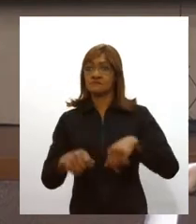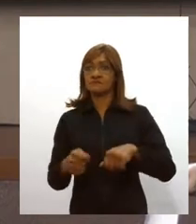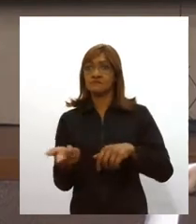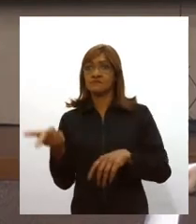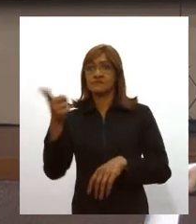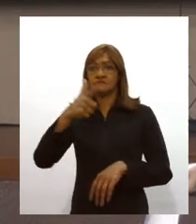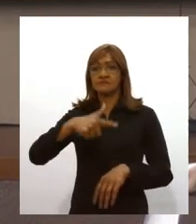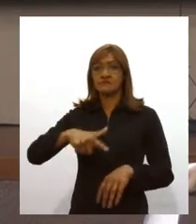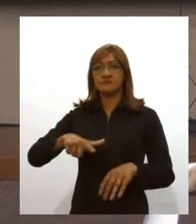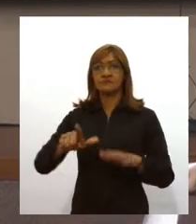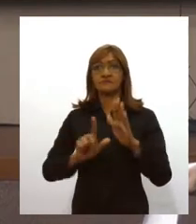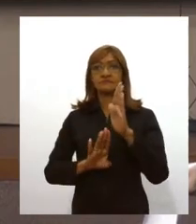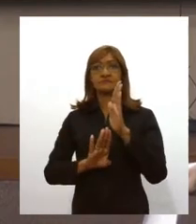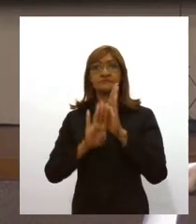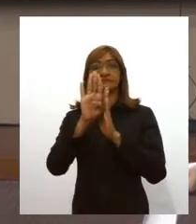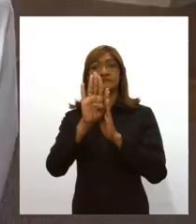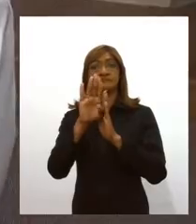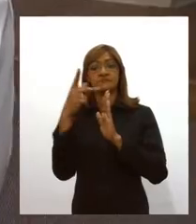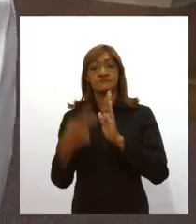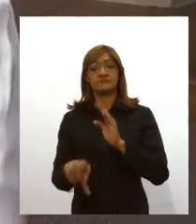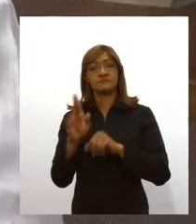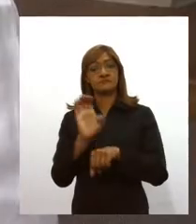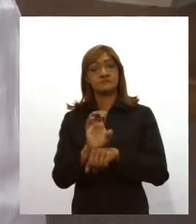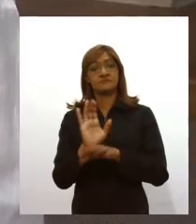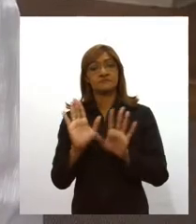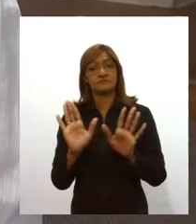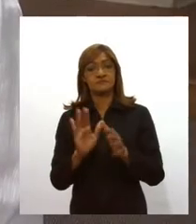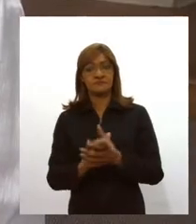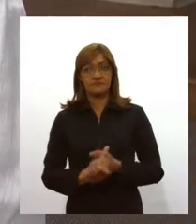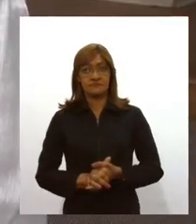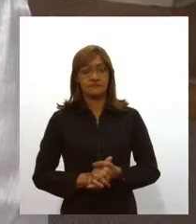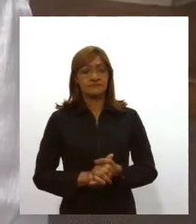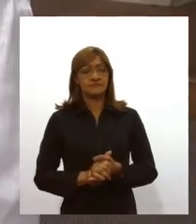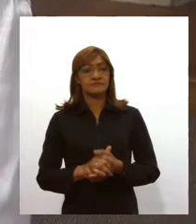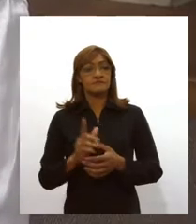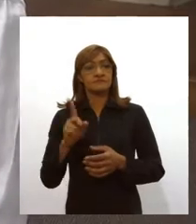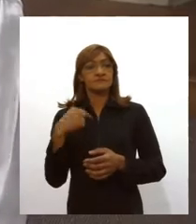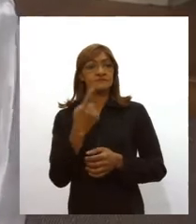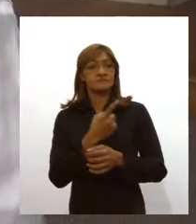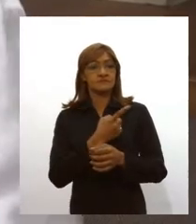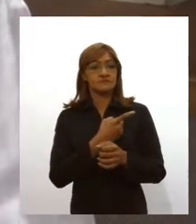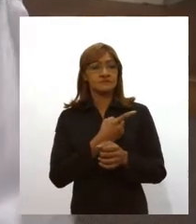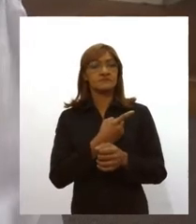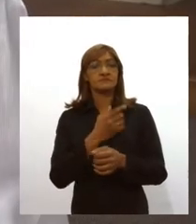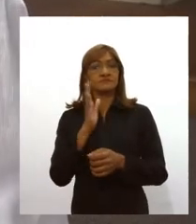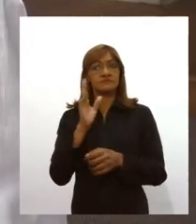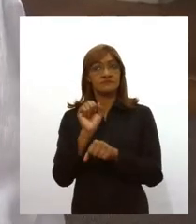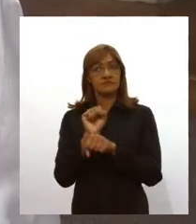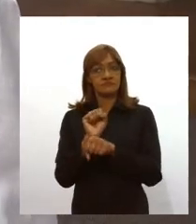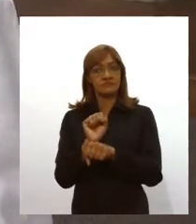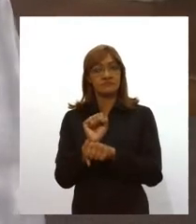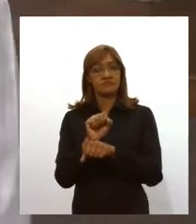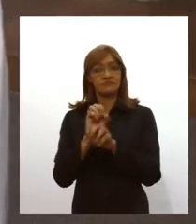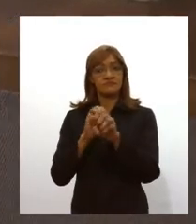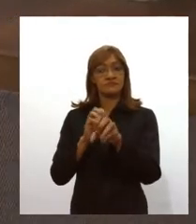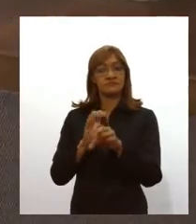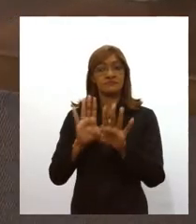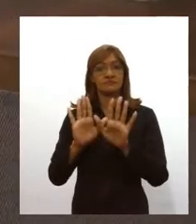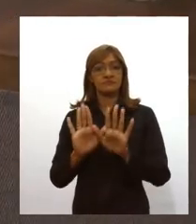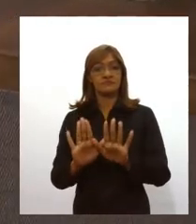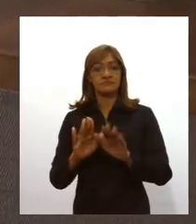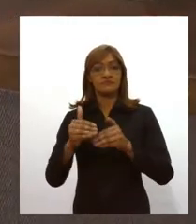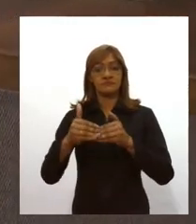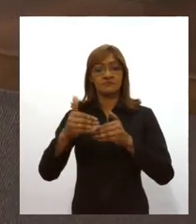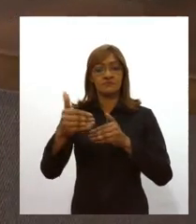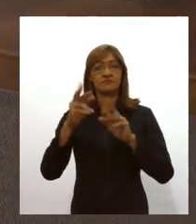nova onda de infecção aqui no Estado. Essas atividades a gente vai segurar um pouco mais, para que nas próximas